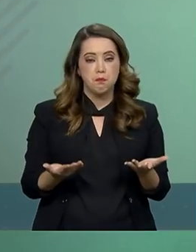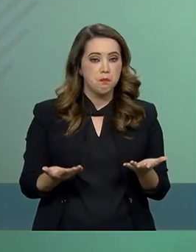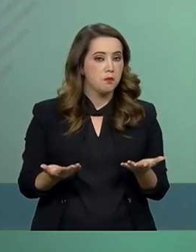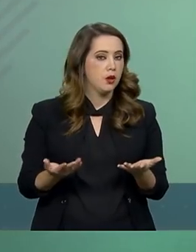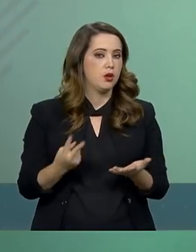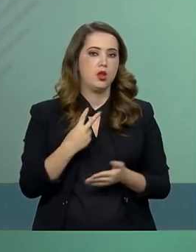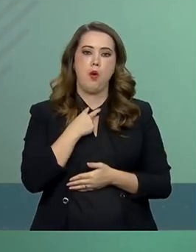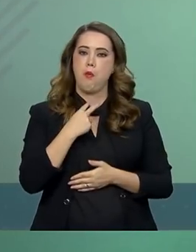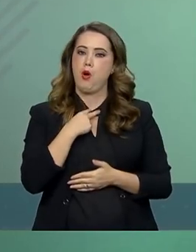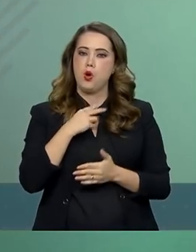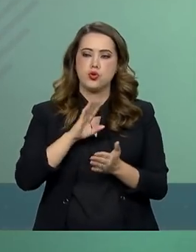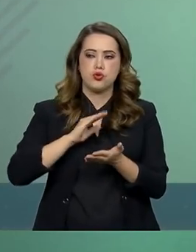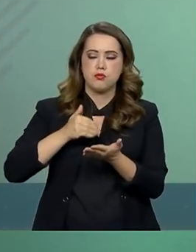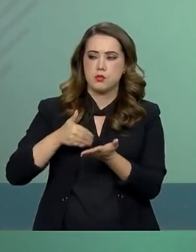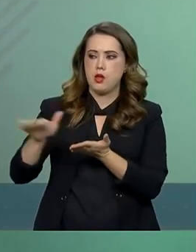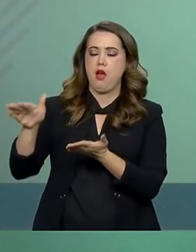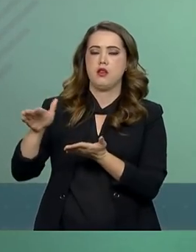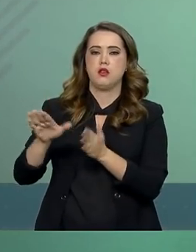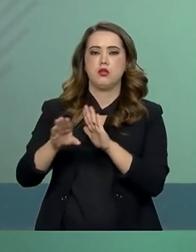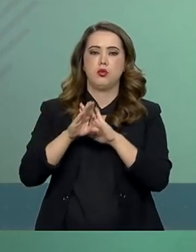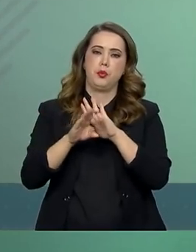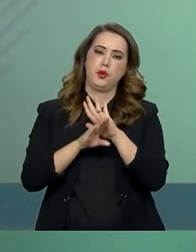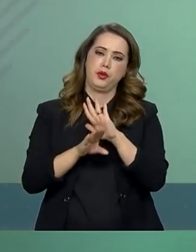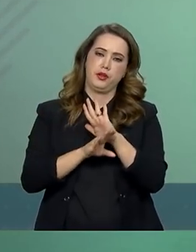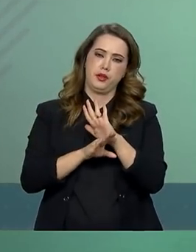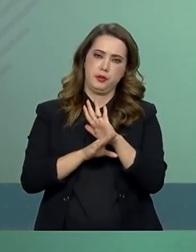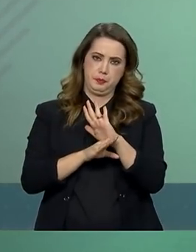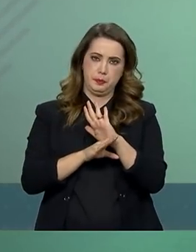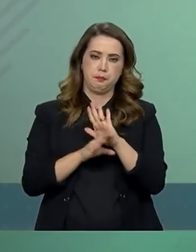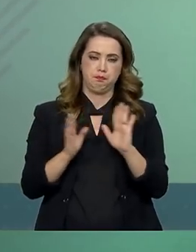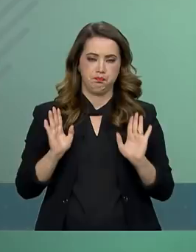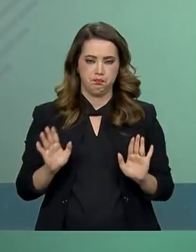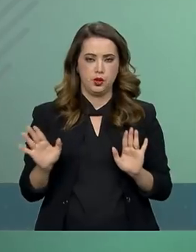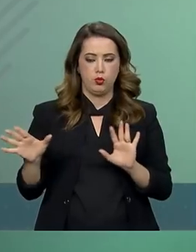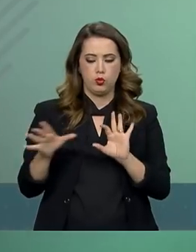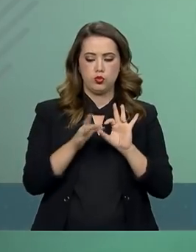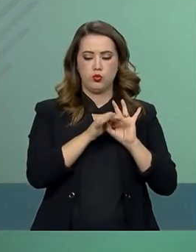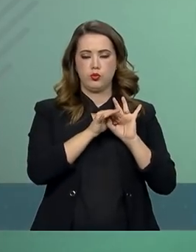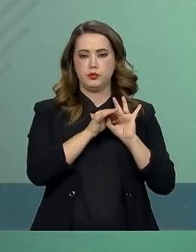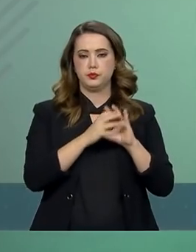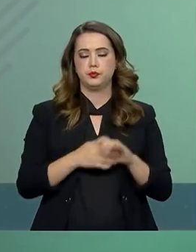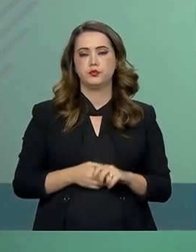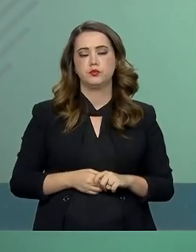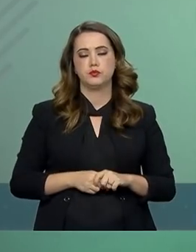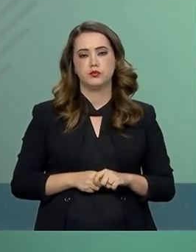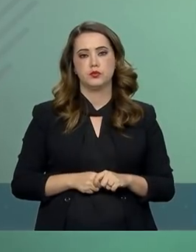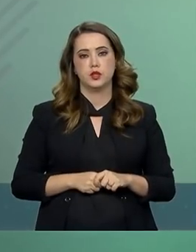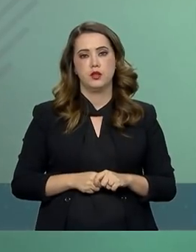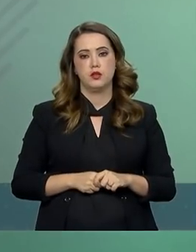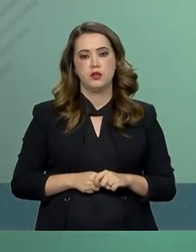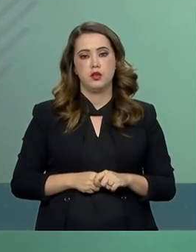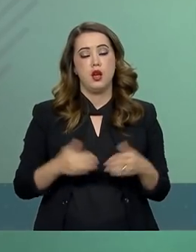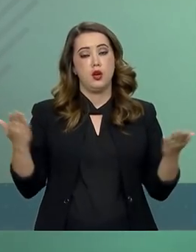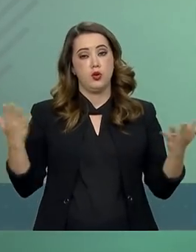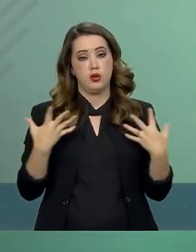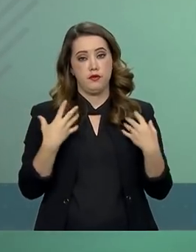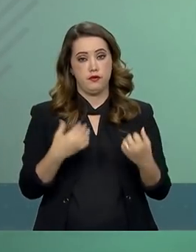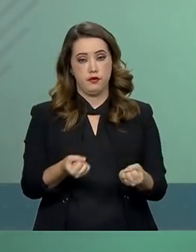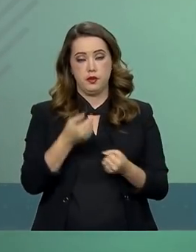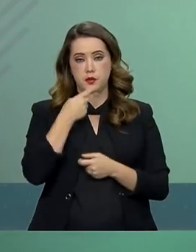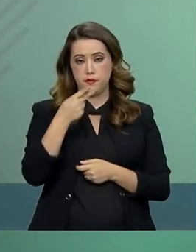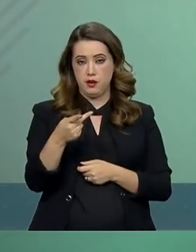ser excluído do programa por ela instituído. Vamos tratar da viagem à Argentina,